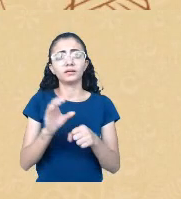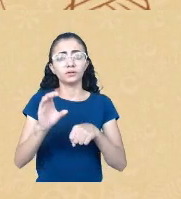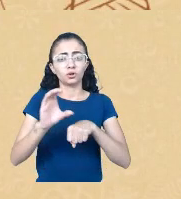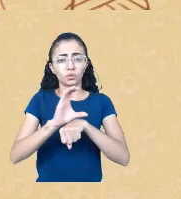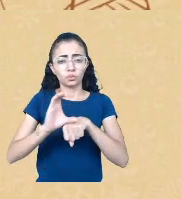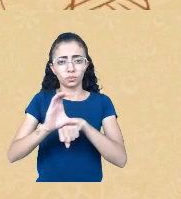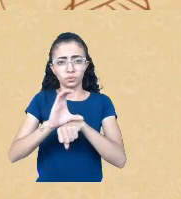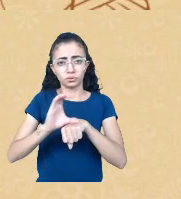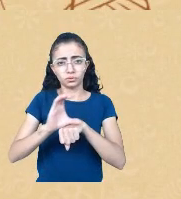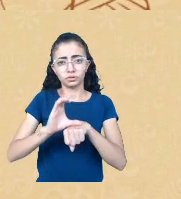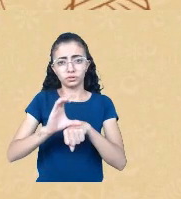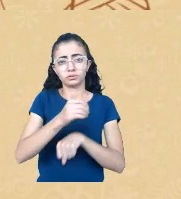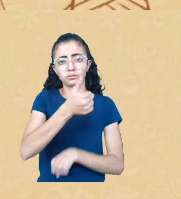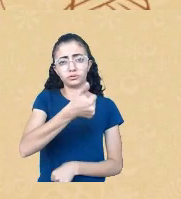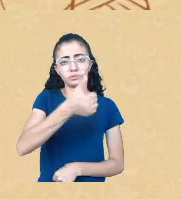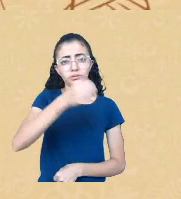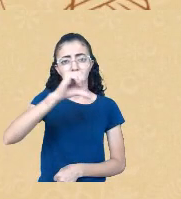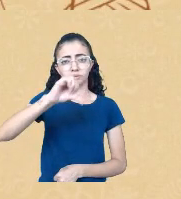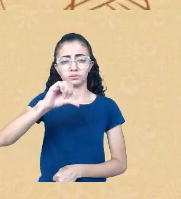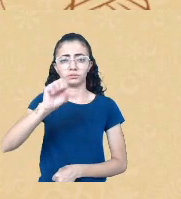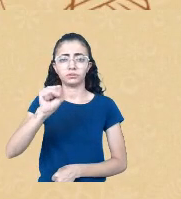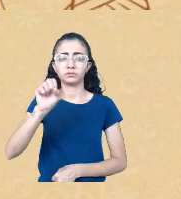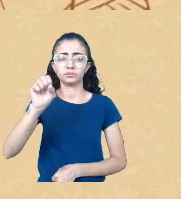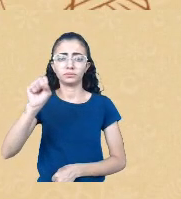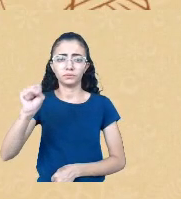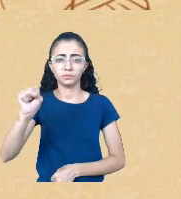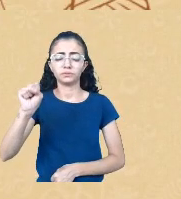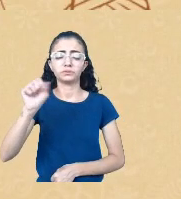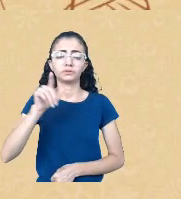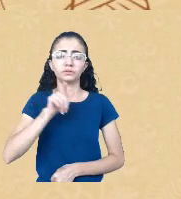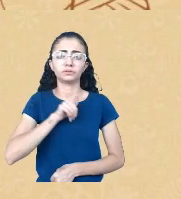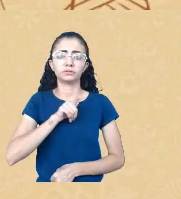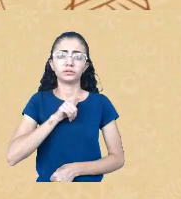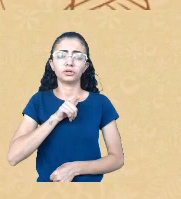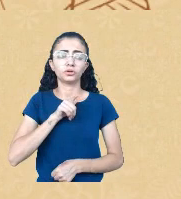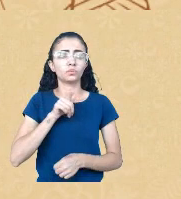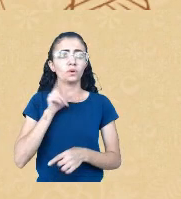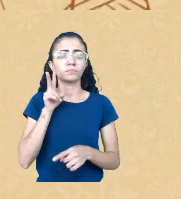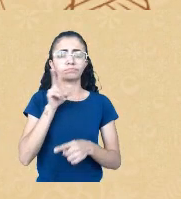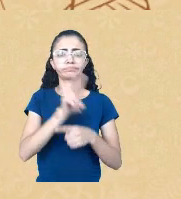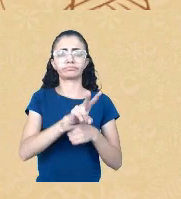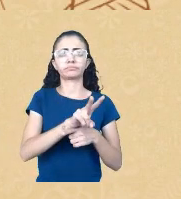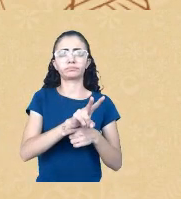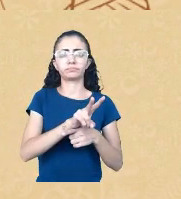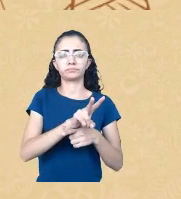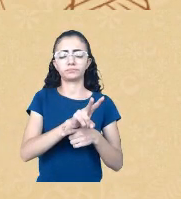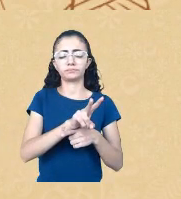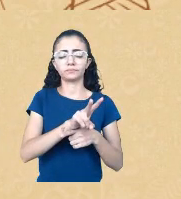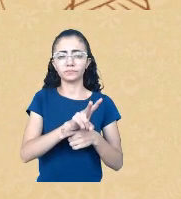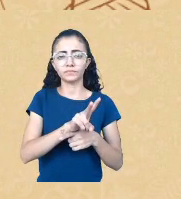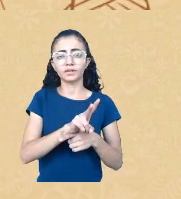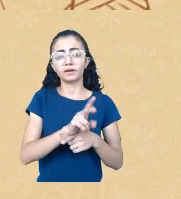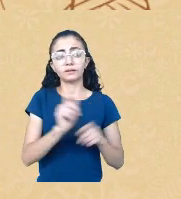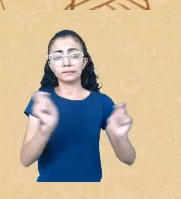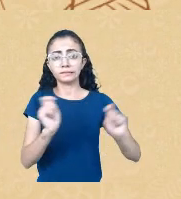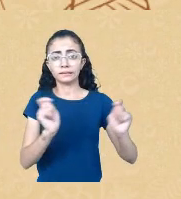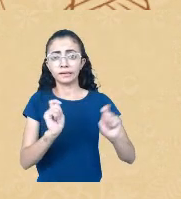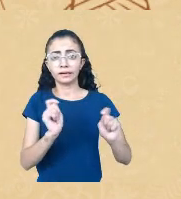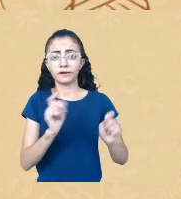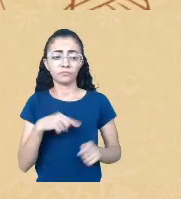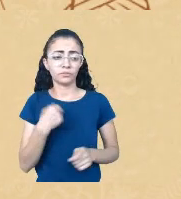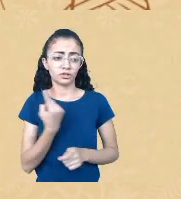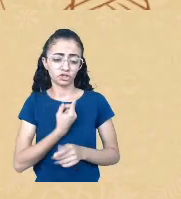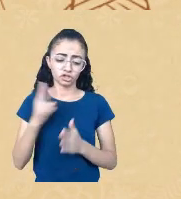tivemos, pelo menos em termos, né, a garantia inédita até então de que nós poderíamos ser indígenas e